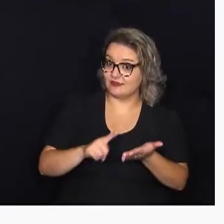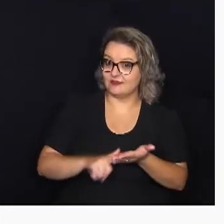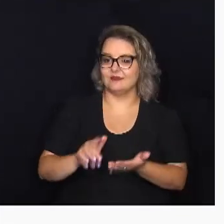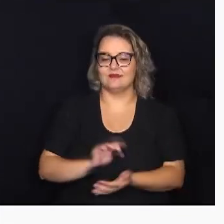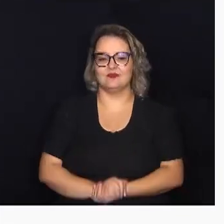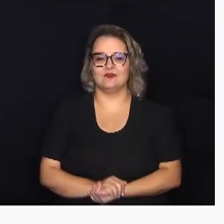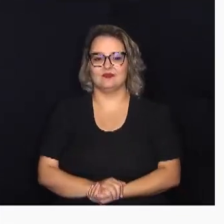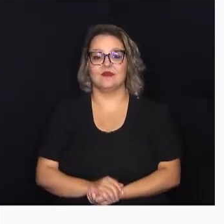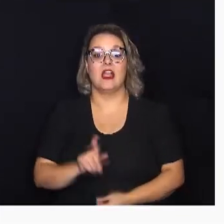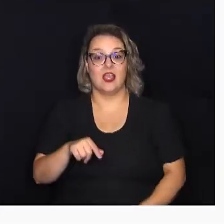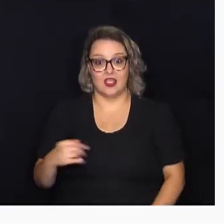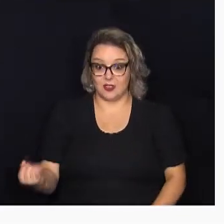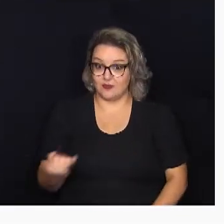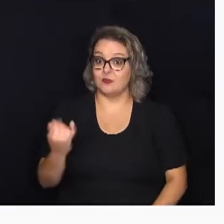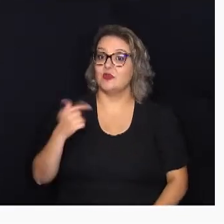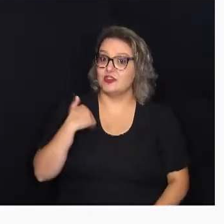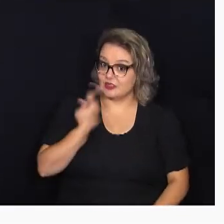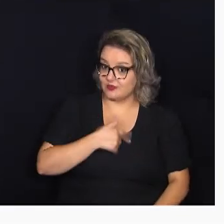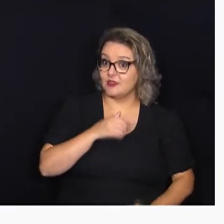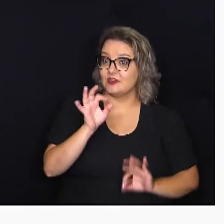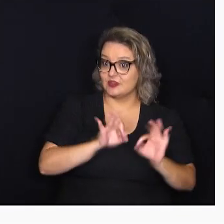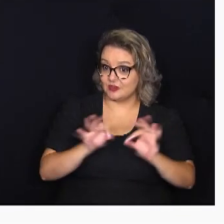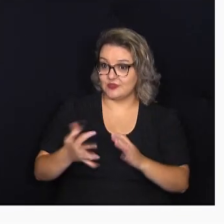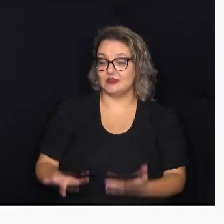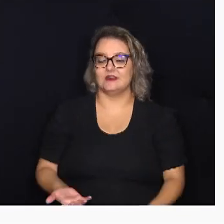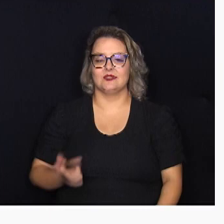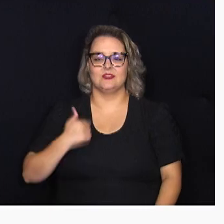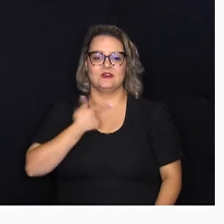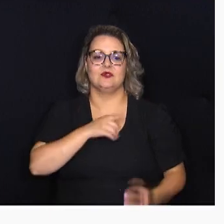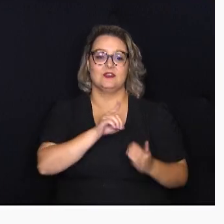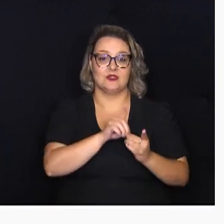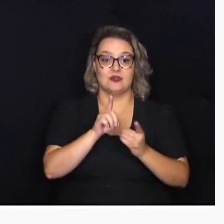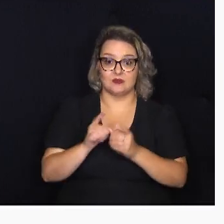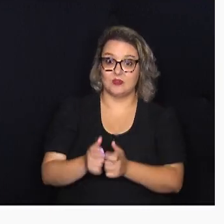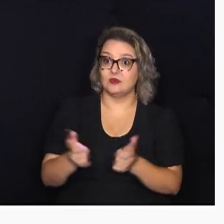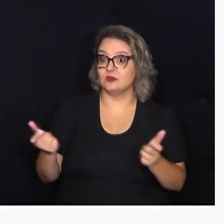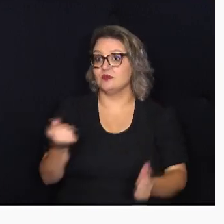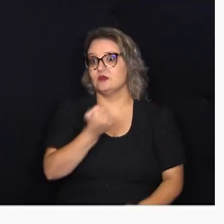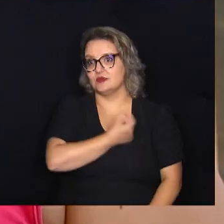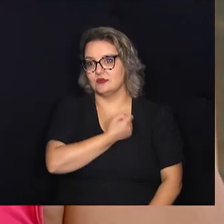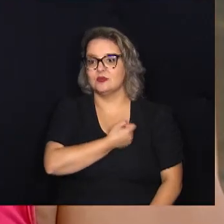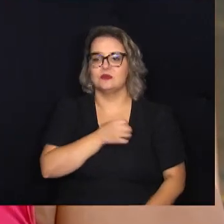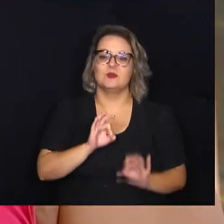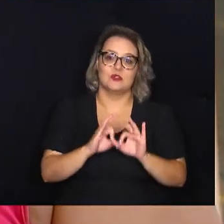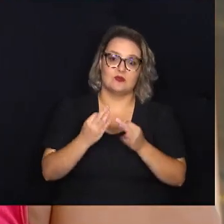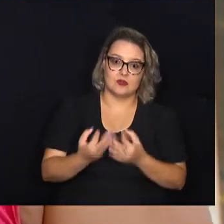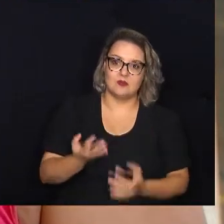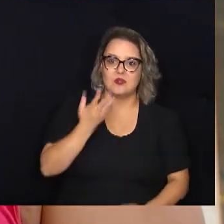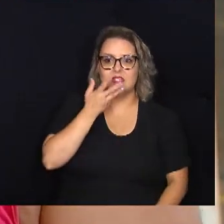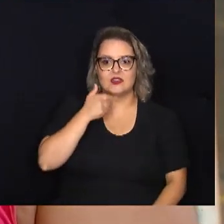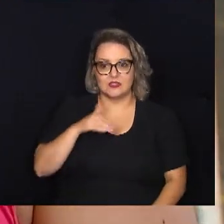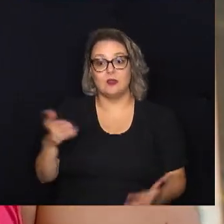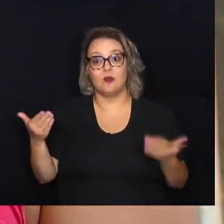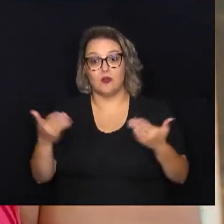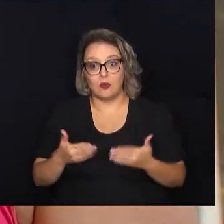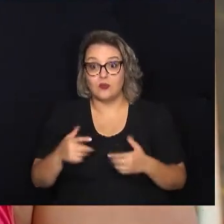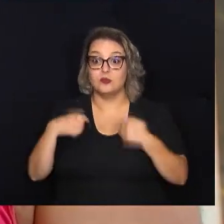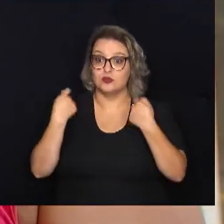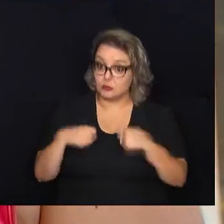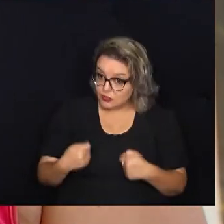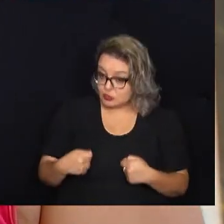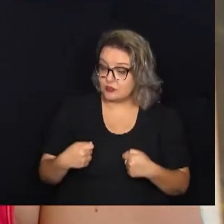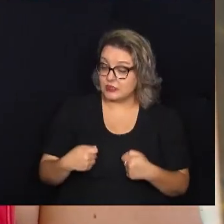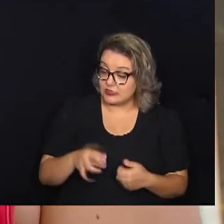extremamente fundamental para a nossa organização, né? A gente atende um número muito grande de crianças, de famílias, né? Então hoje a gente está precisando